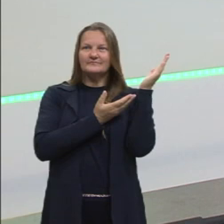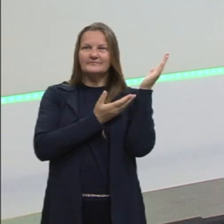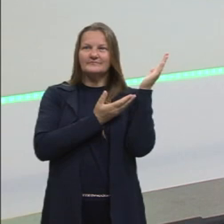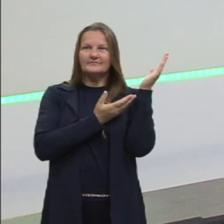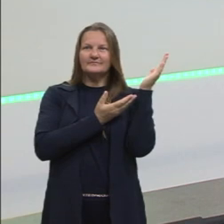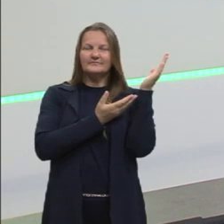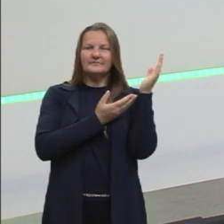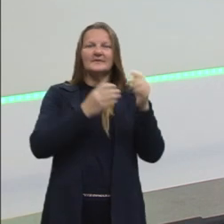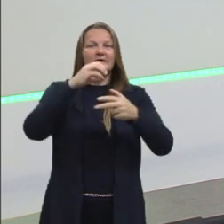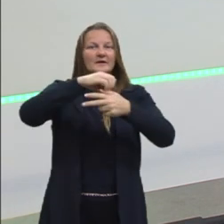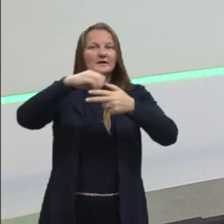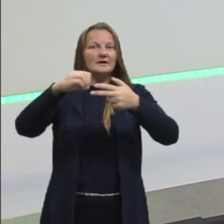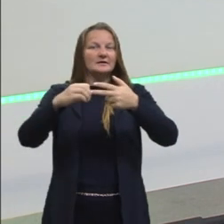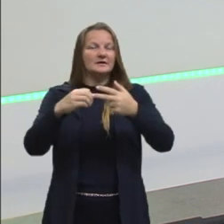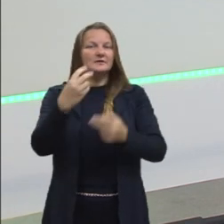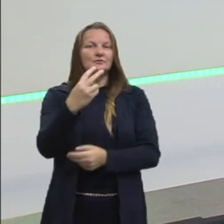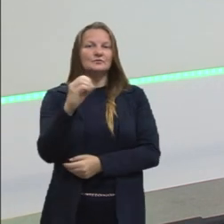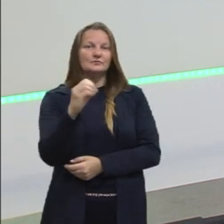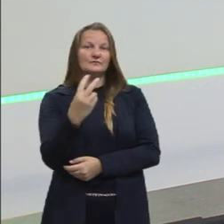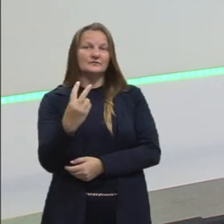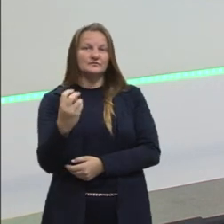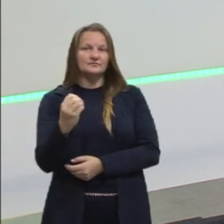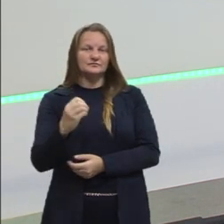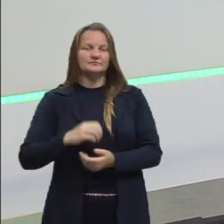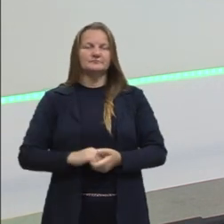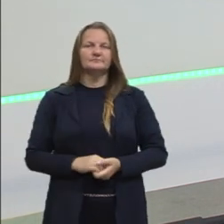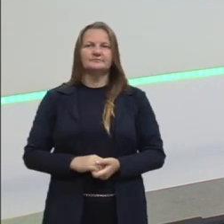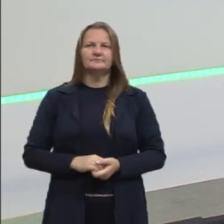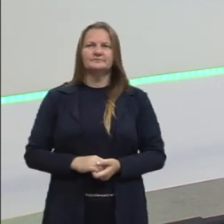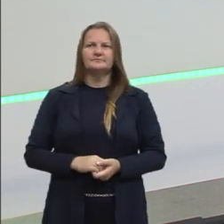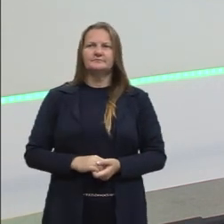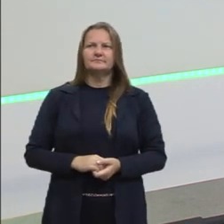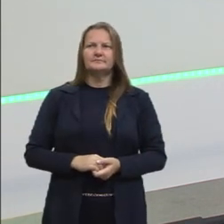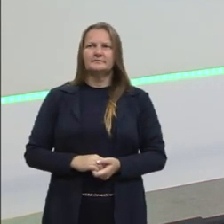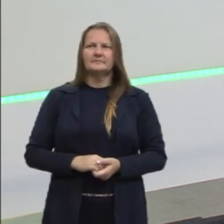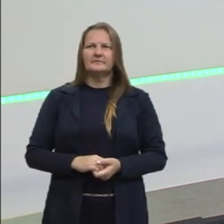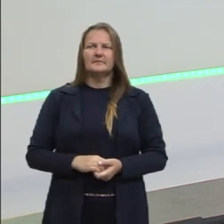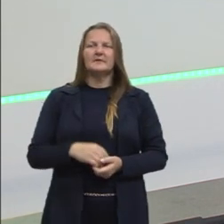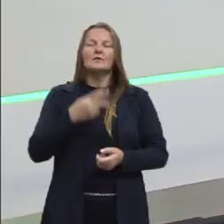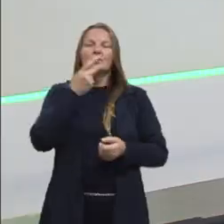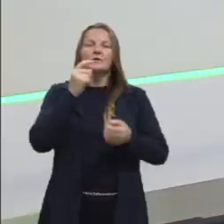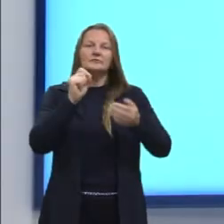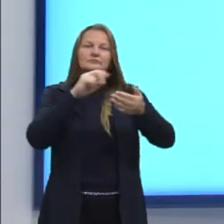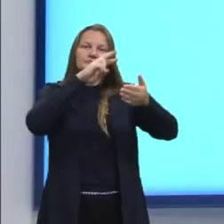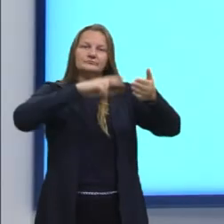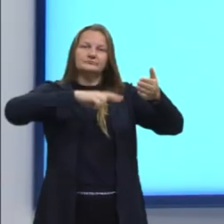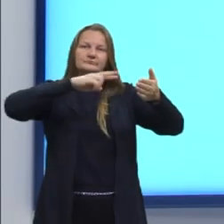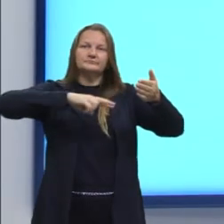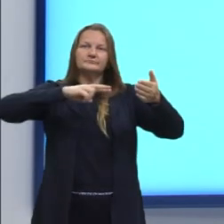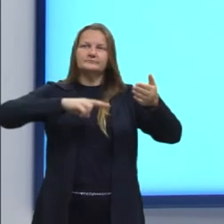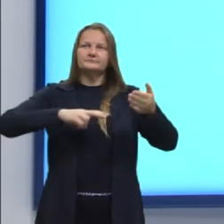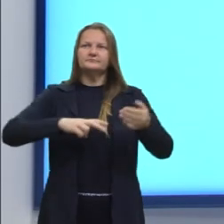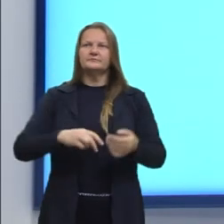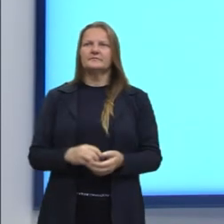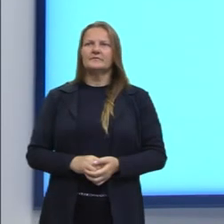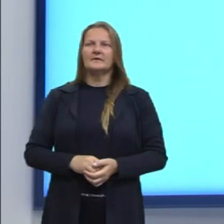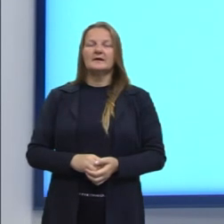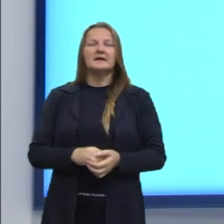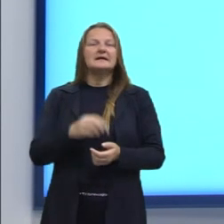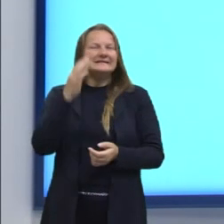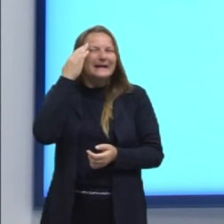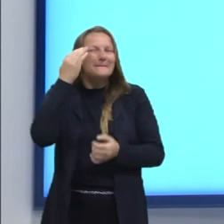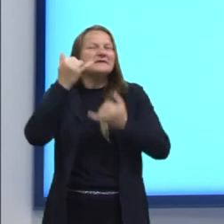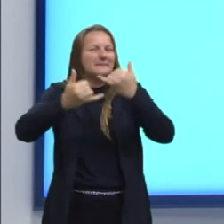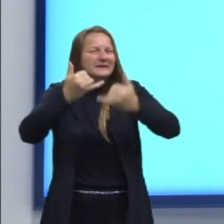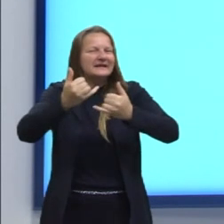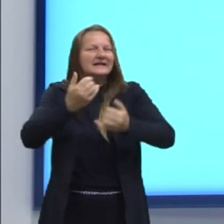é do Enem de 2020. Nossa questão então diz o seguinte. Amigo secreto é uma